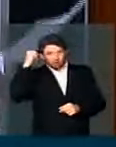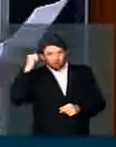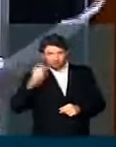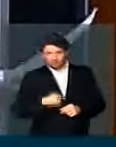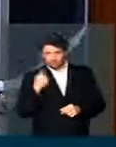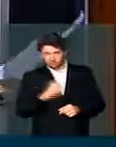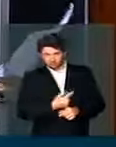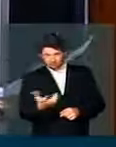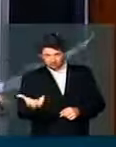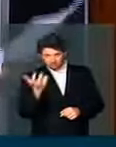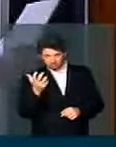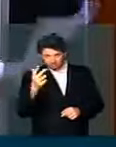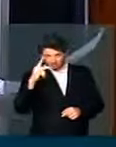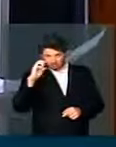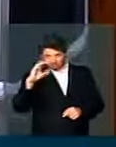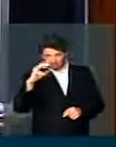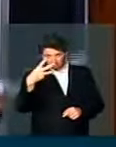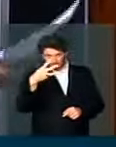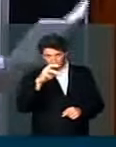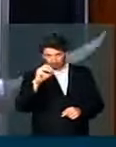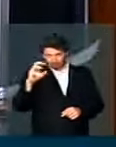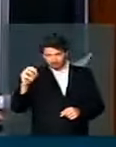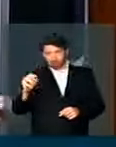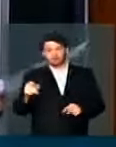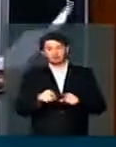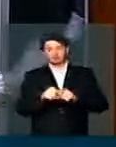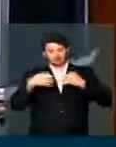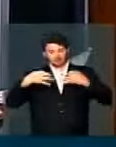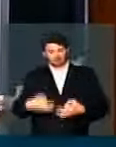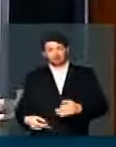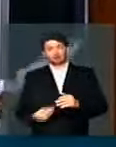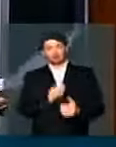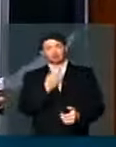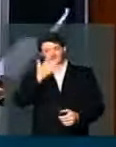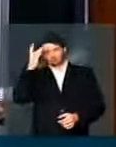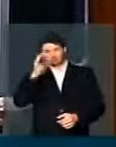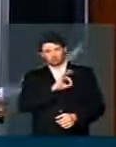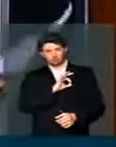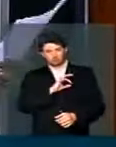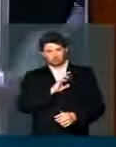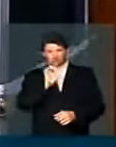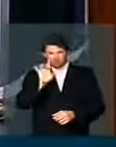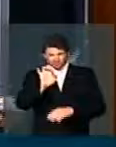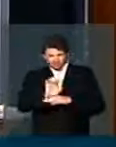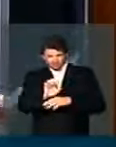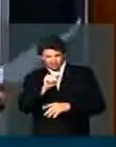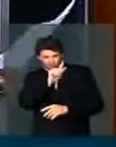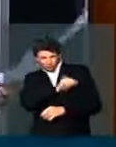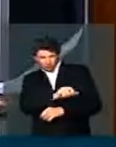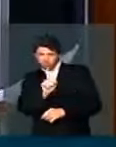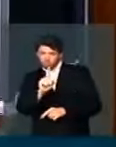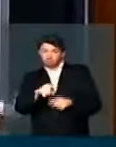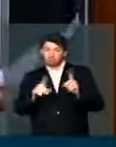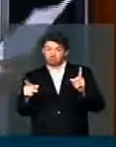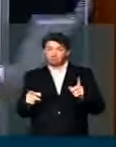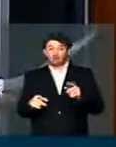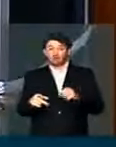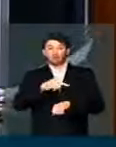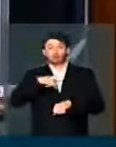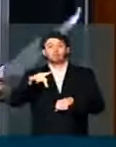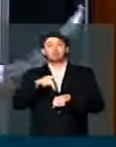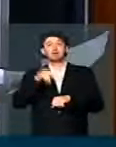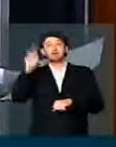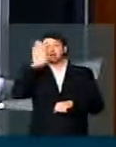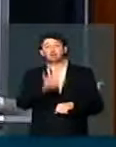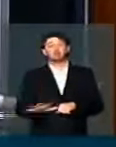Nós queremos a PEC 300 e a dignidade dos militares, não só do estado do Rio de Janeiro, mas militares do meu país.